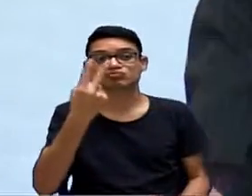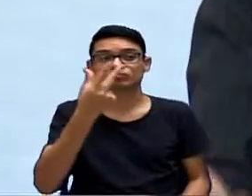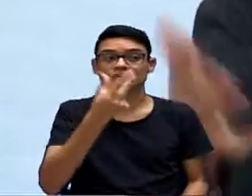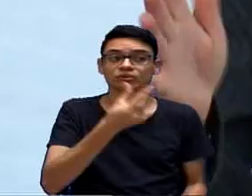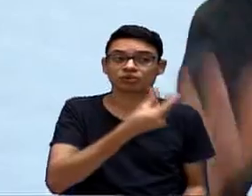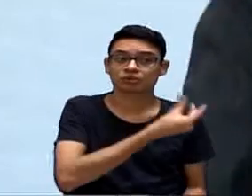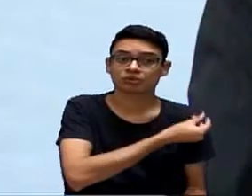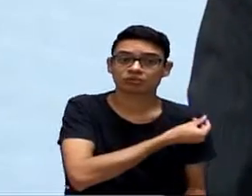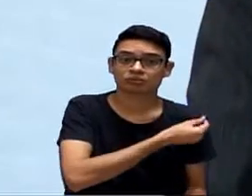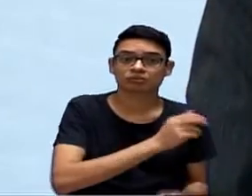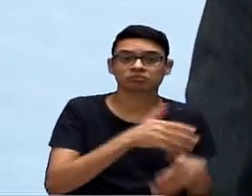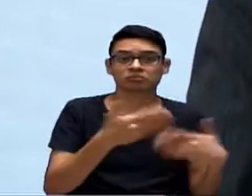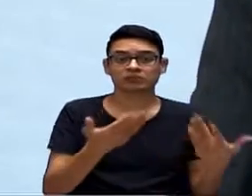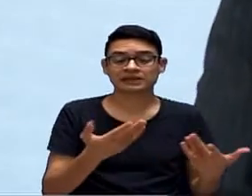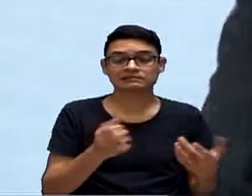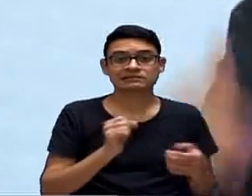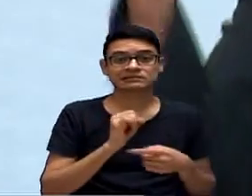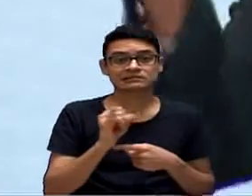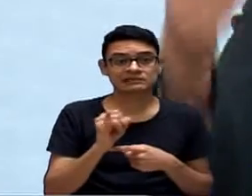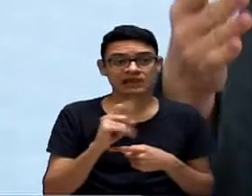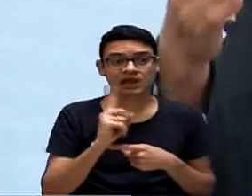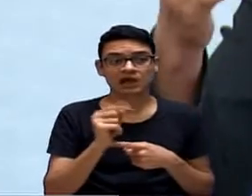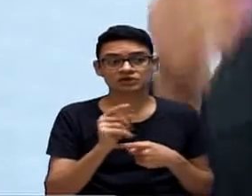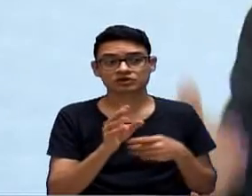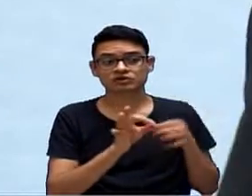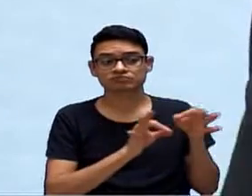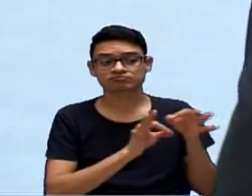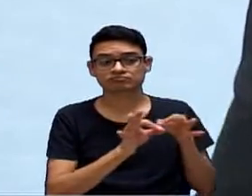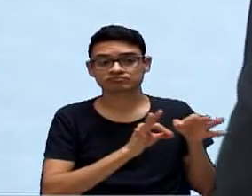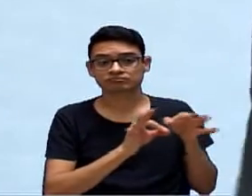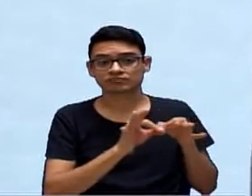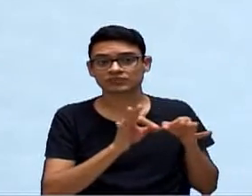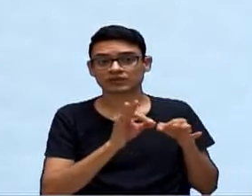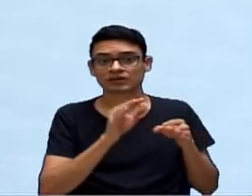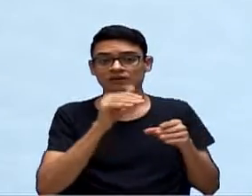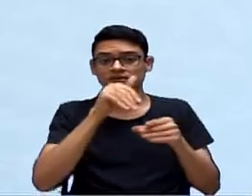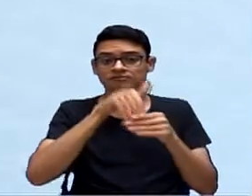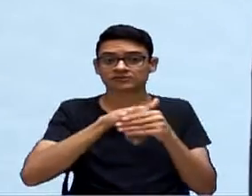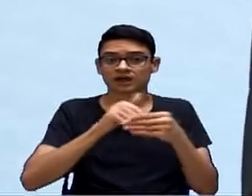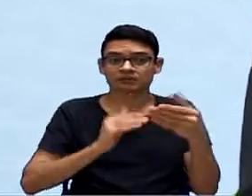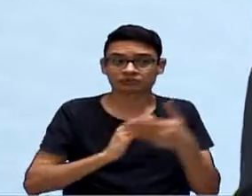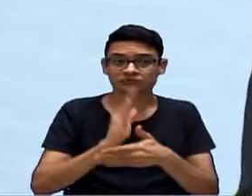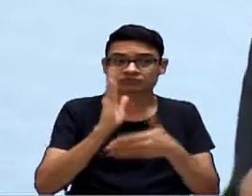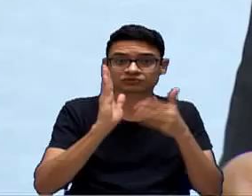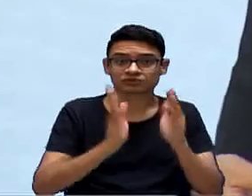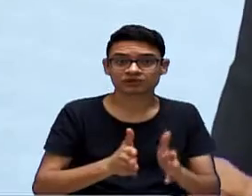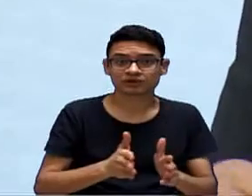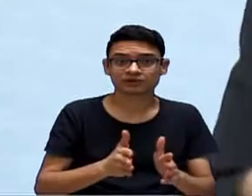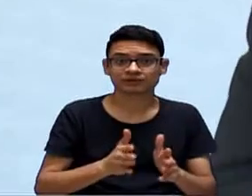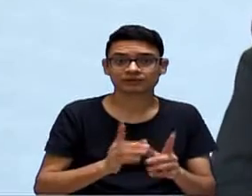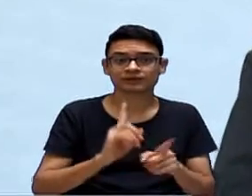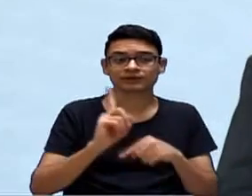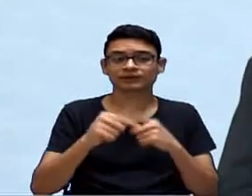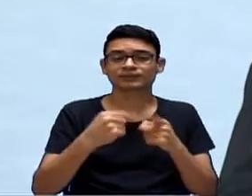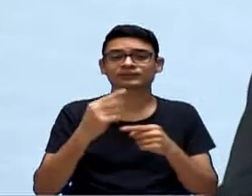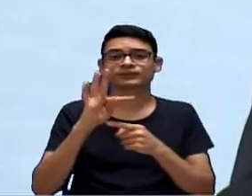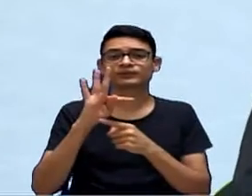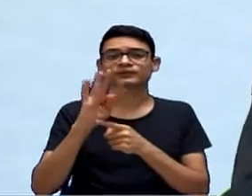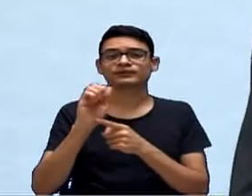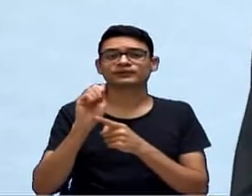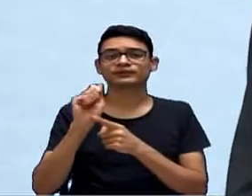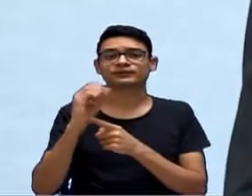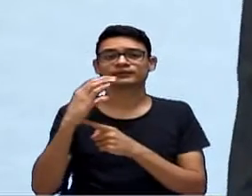já tivéssemos aprovado a lei, né? Em maio, quando veio a primeira discussão, talvez esse TAC nem teria